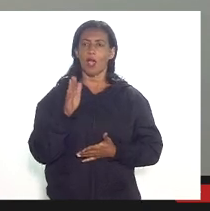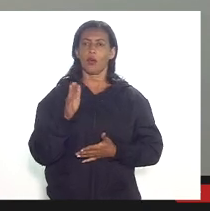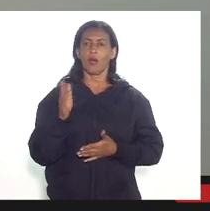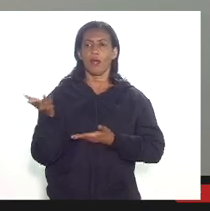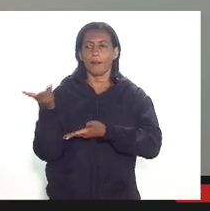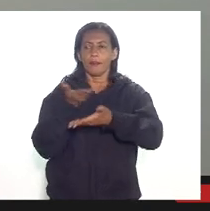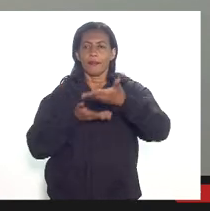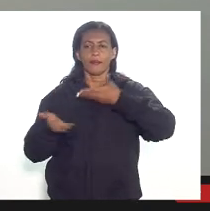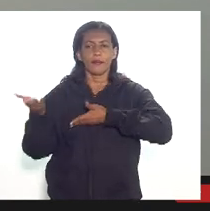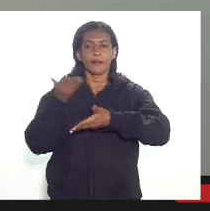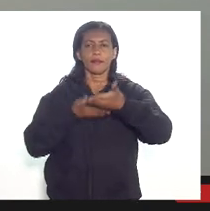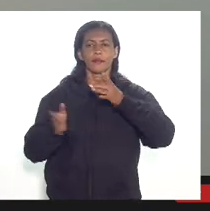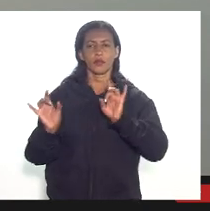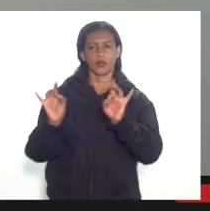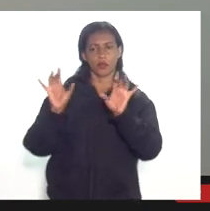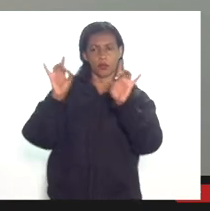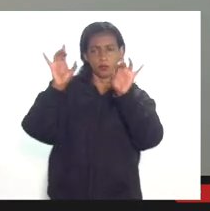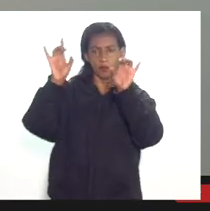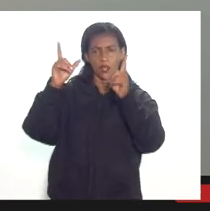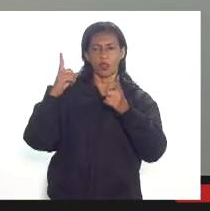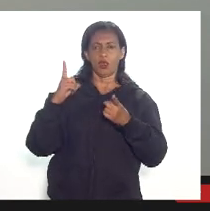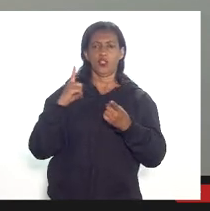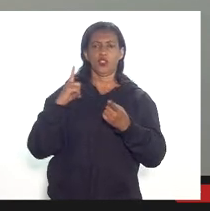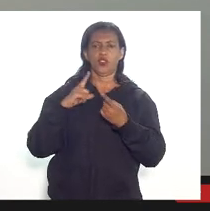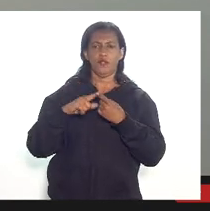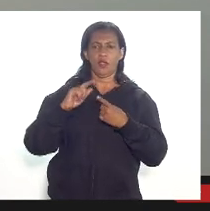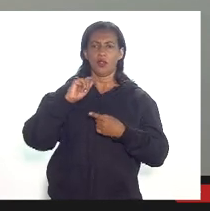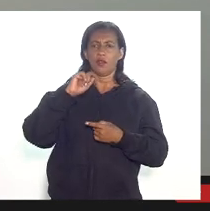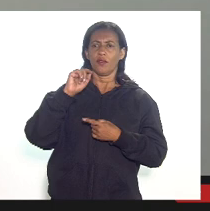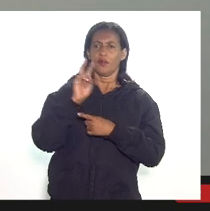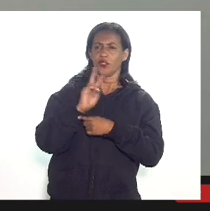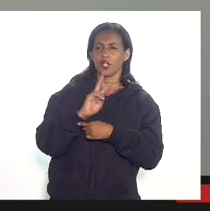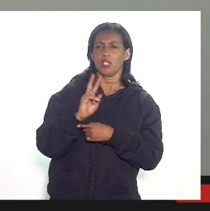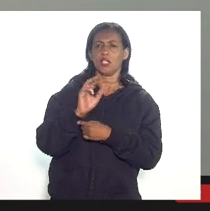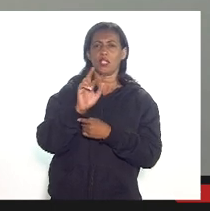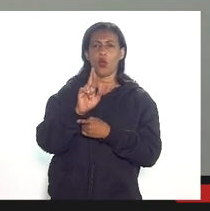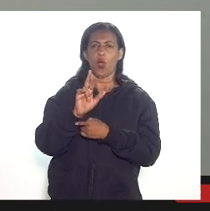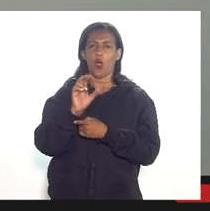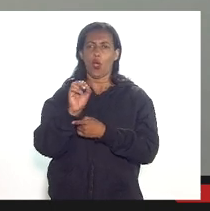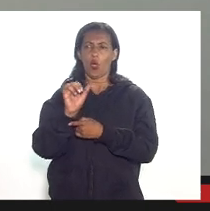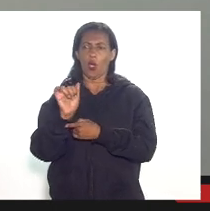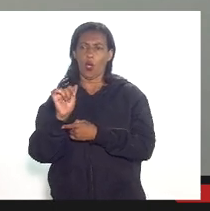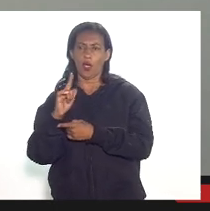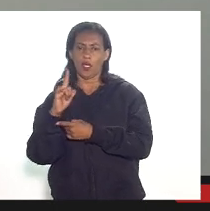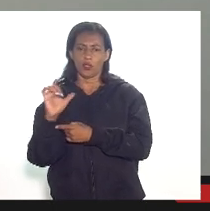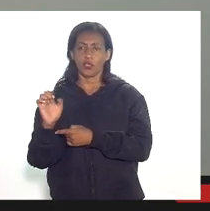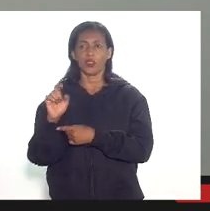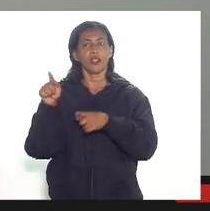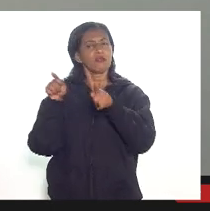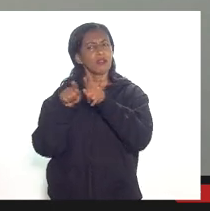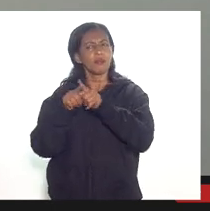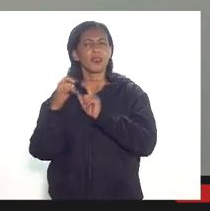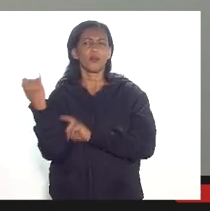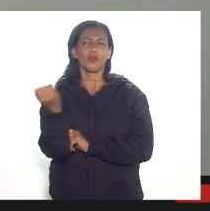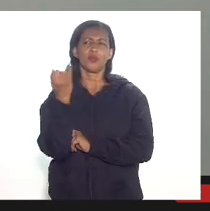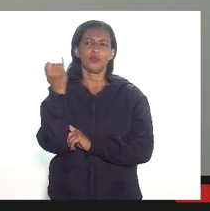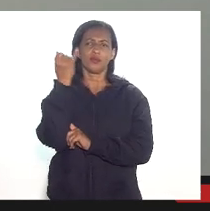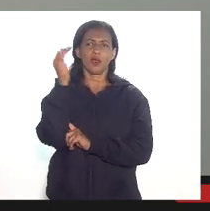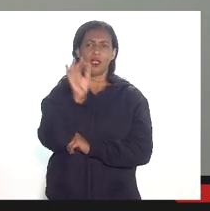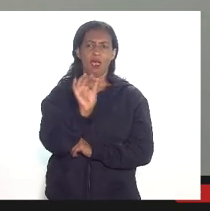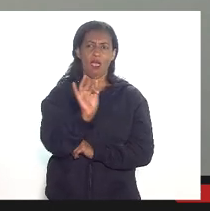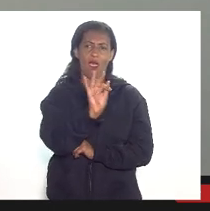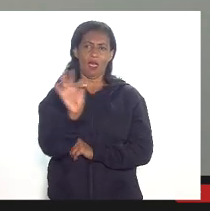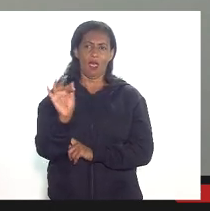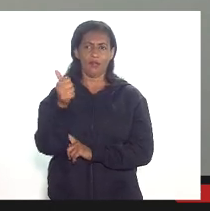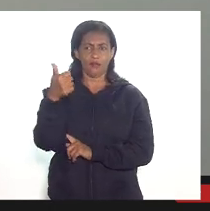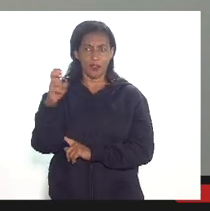especiais mas houveram fiscalizações de royalties houveram fiscalizações de partilha e também deputado é muito importante trazer assim a informação de que a AF15